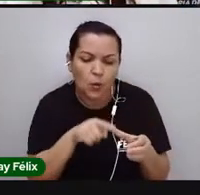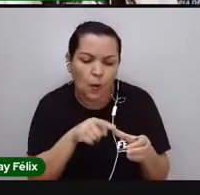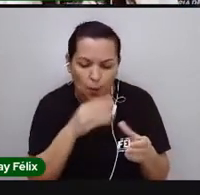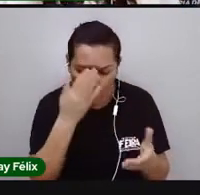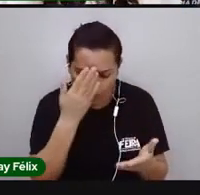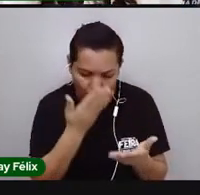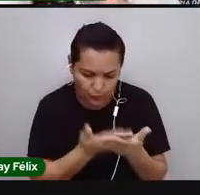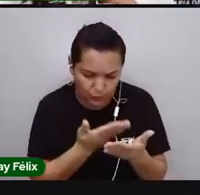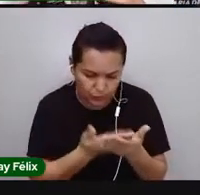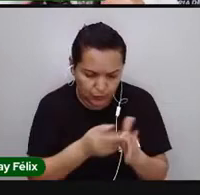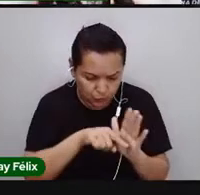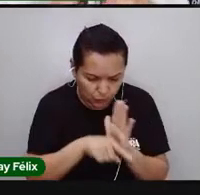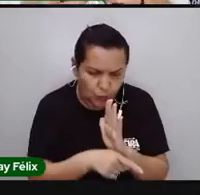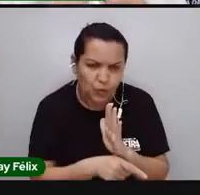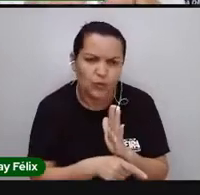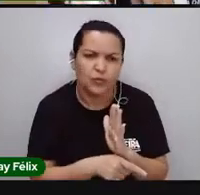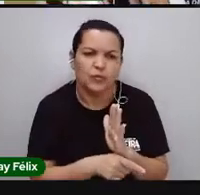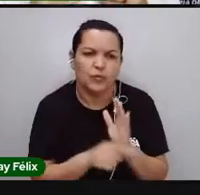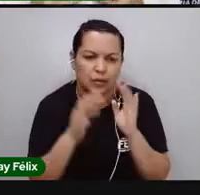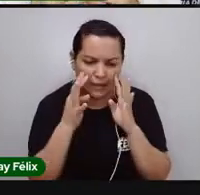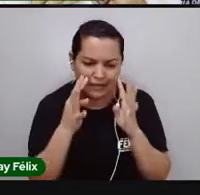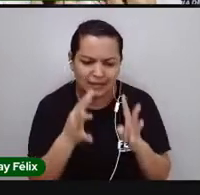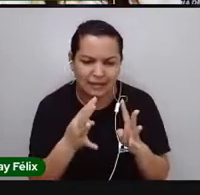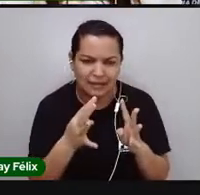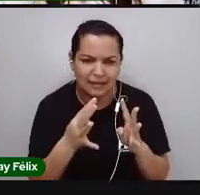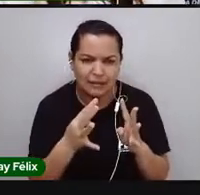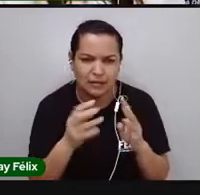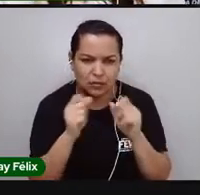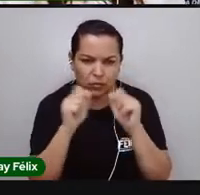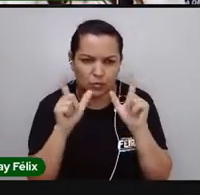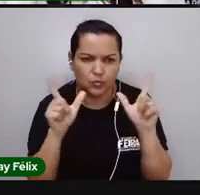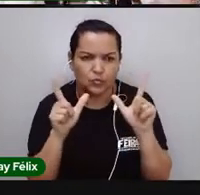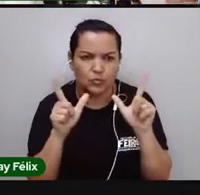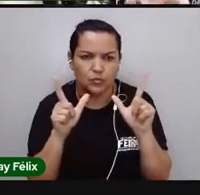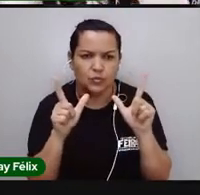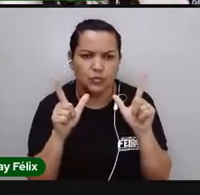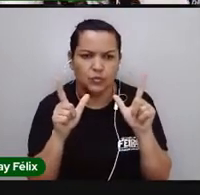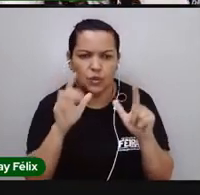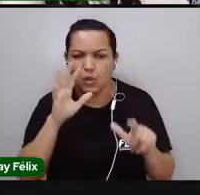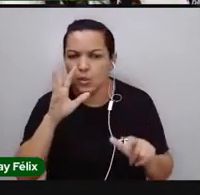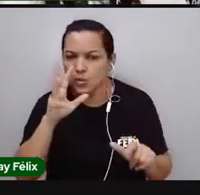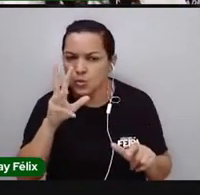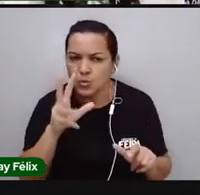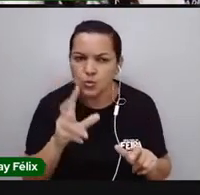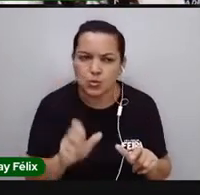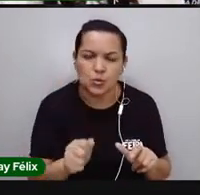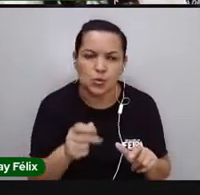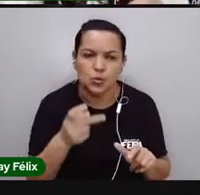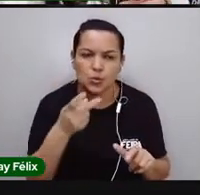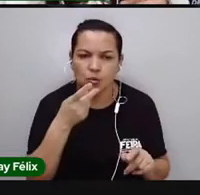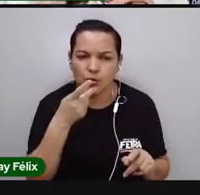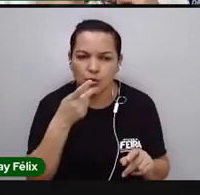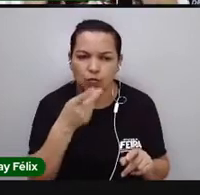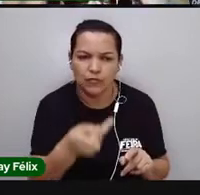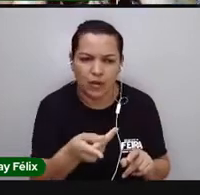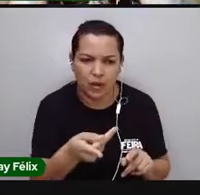hoje, mas também entendendo que tudo que é dito atualmente na ciência,